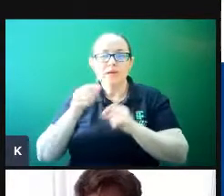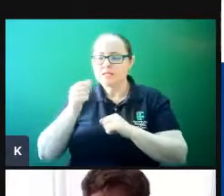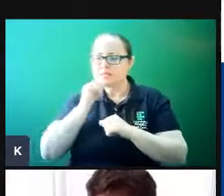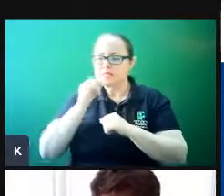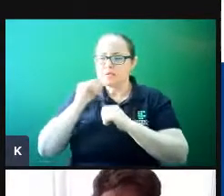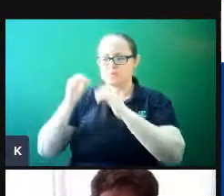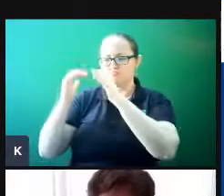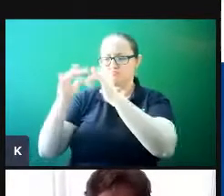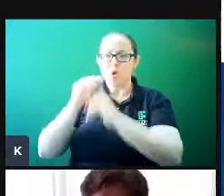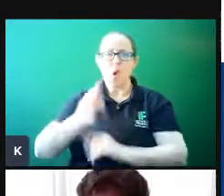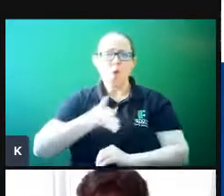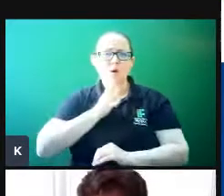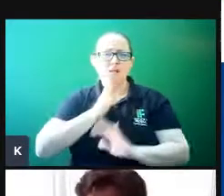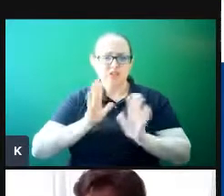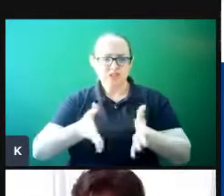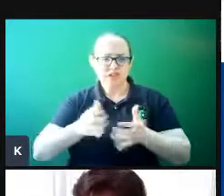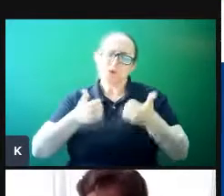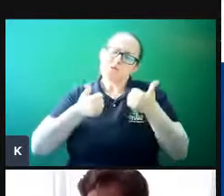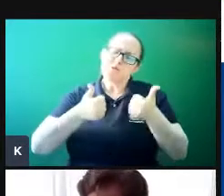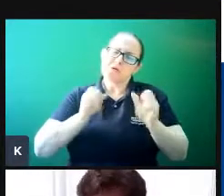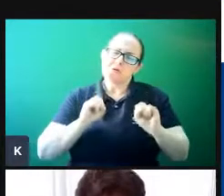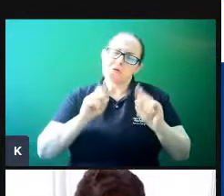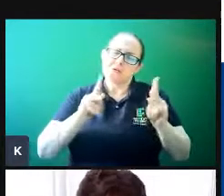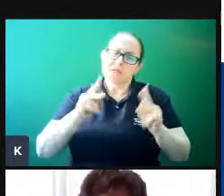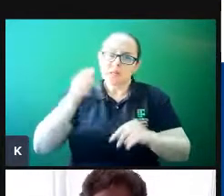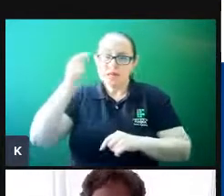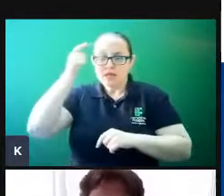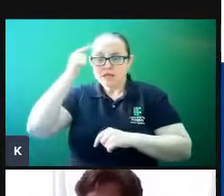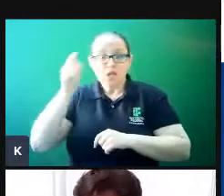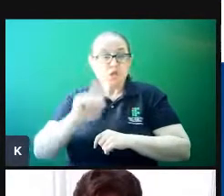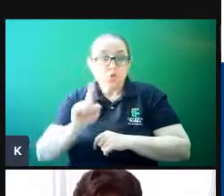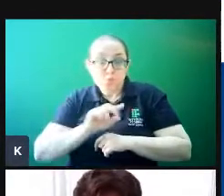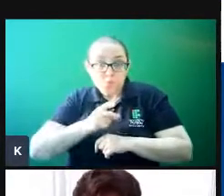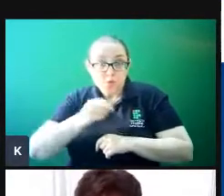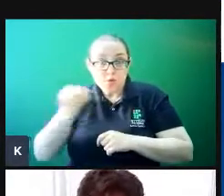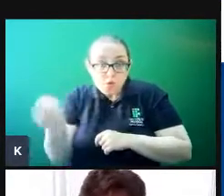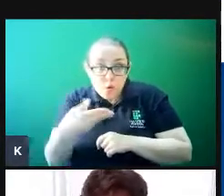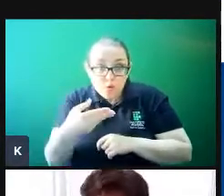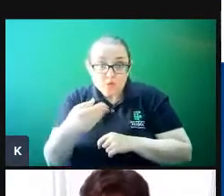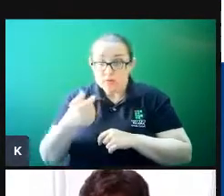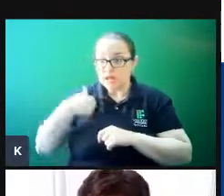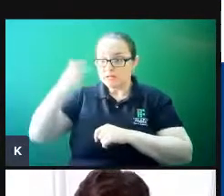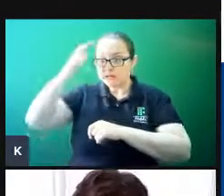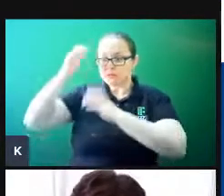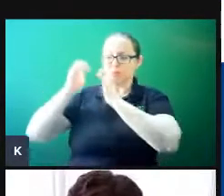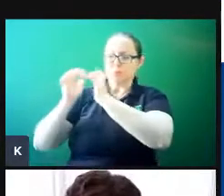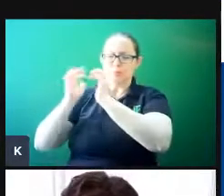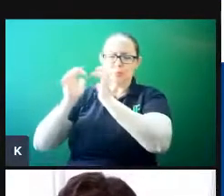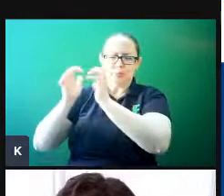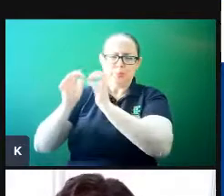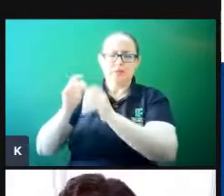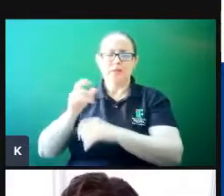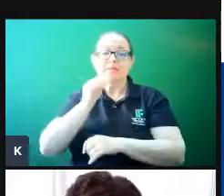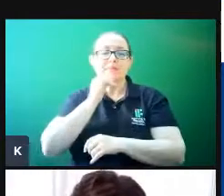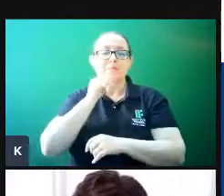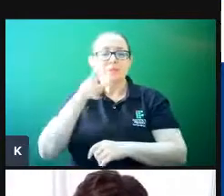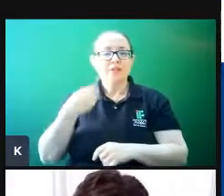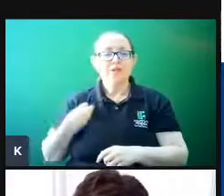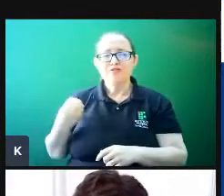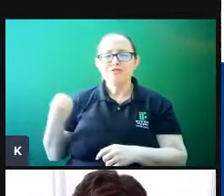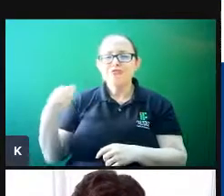me preocupar, opa, se não é, o meu cérebro vai ter que identificar, reconhecer e aí só depois agir. Por isso que quando a gente viaja para um lugar